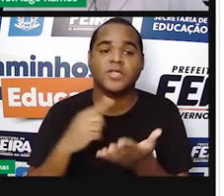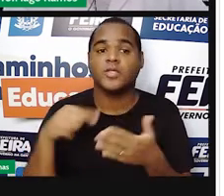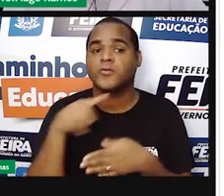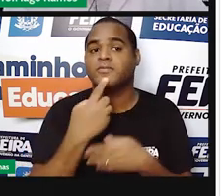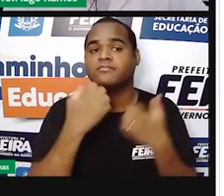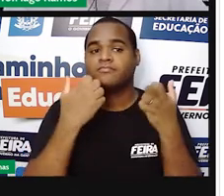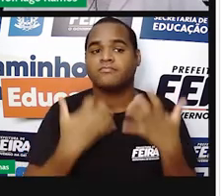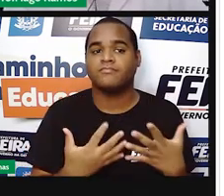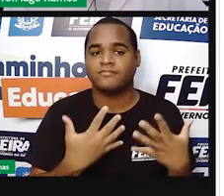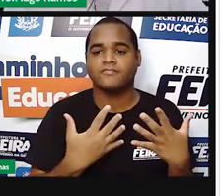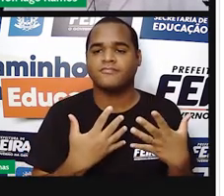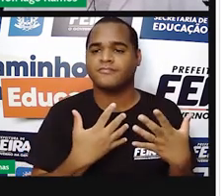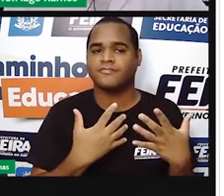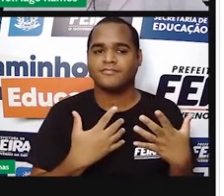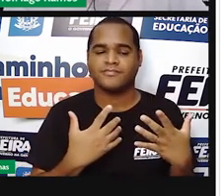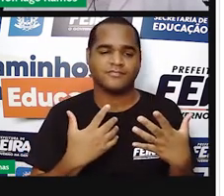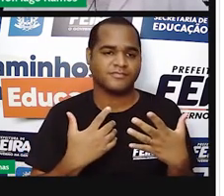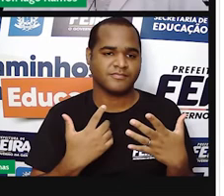lhe dizer.